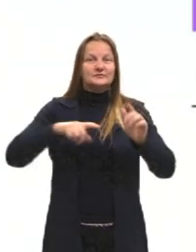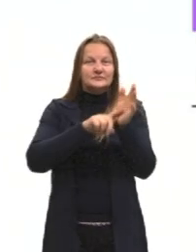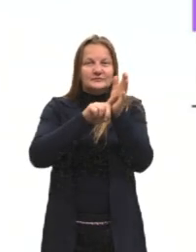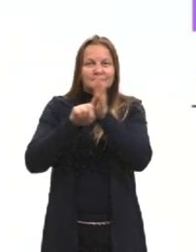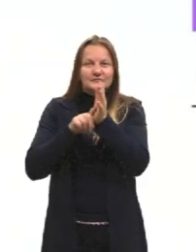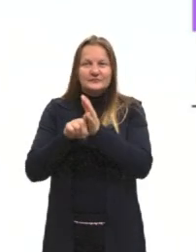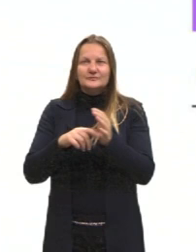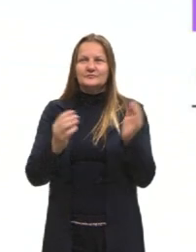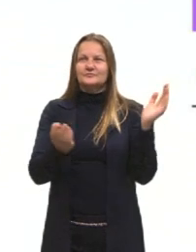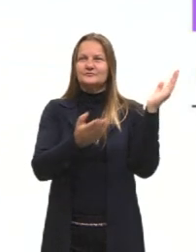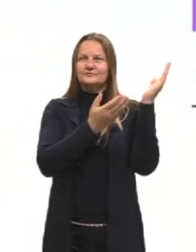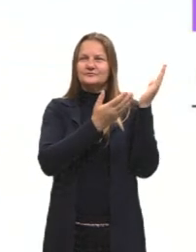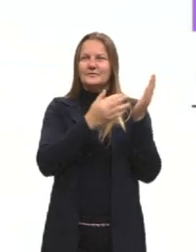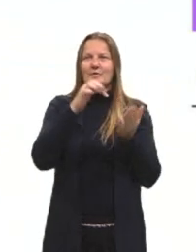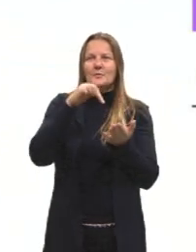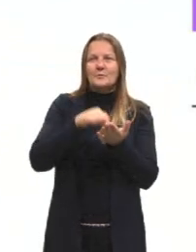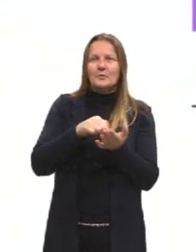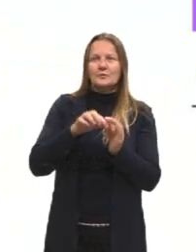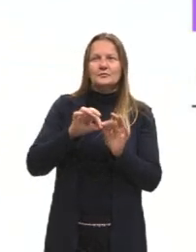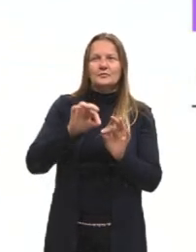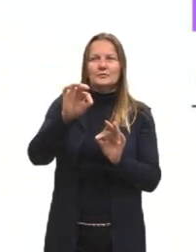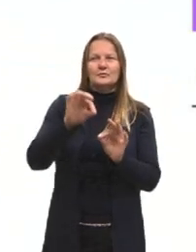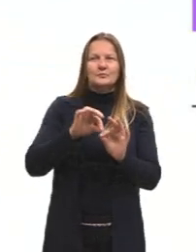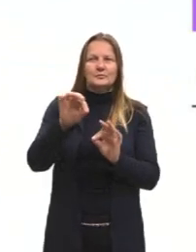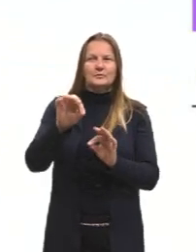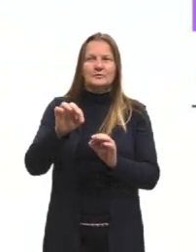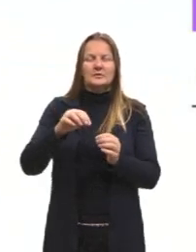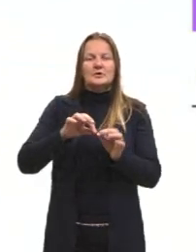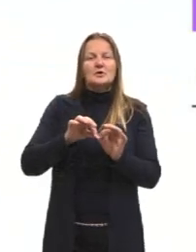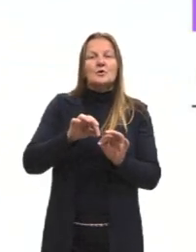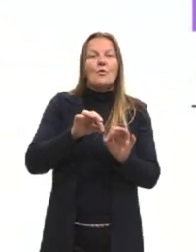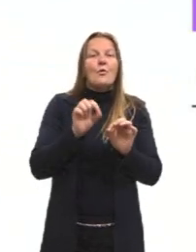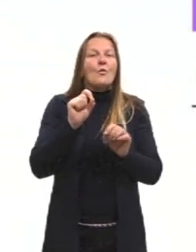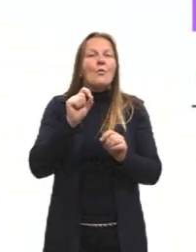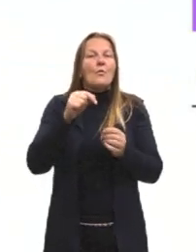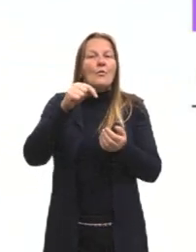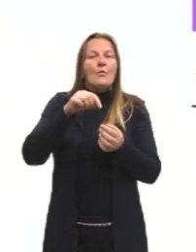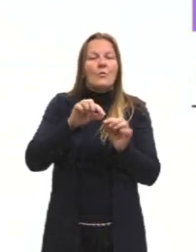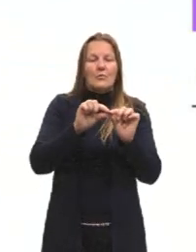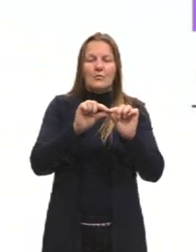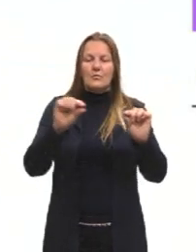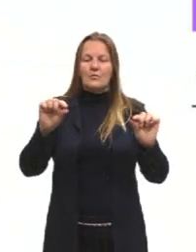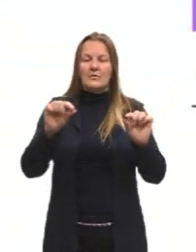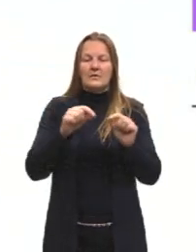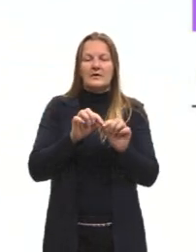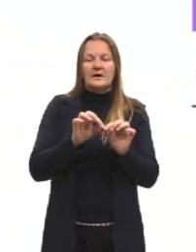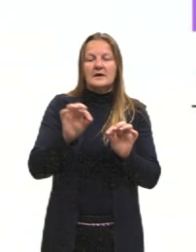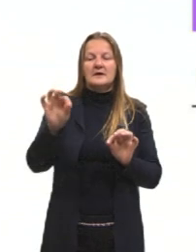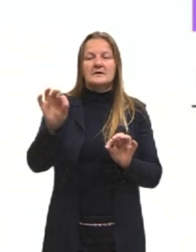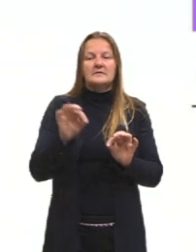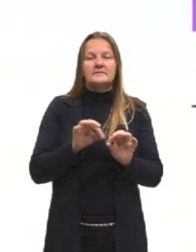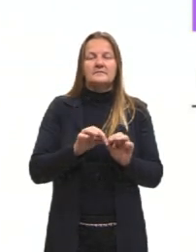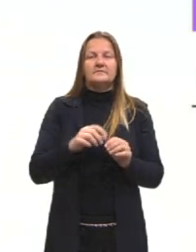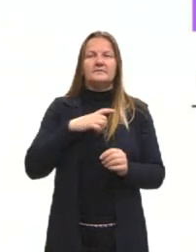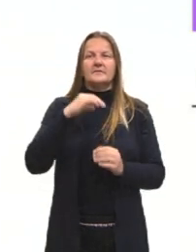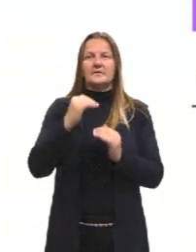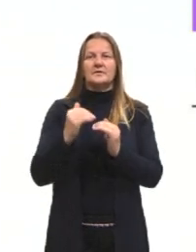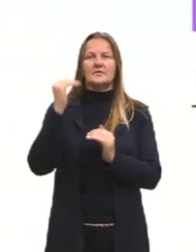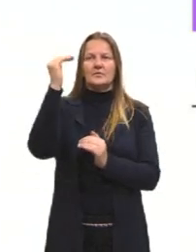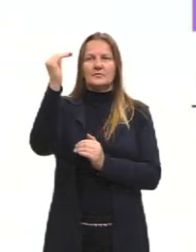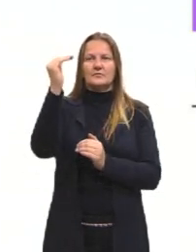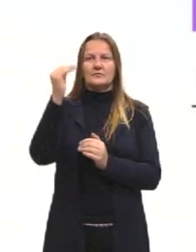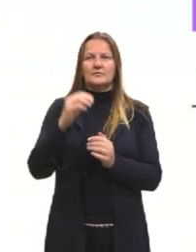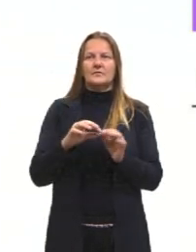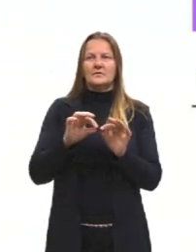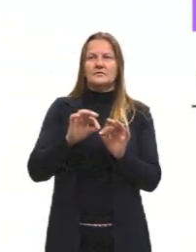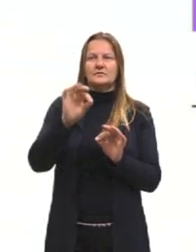trazendo ali ponto, retas, distância, né? Então, nós temos aqui em cima a